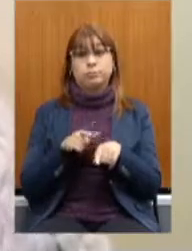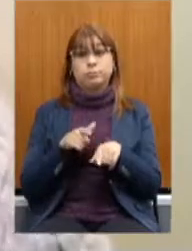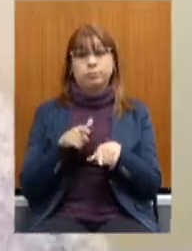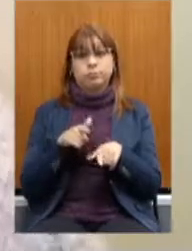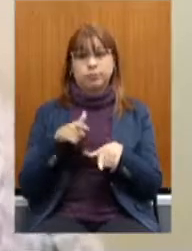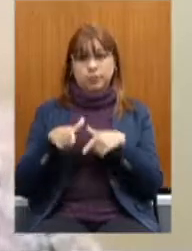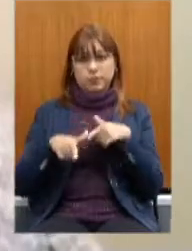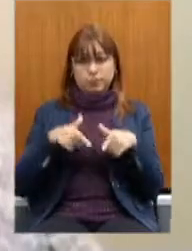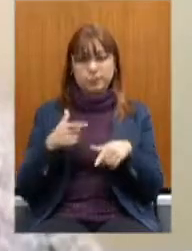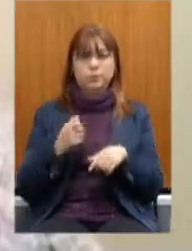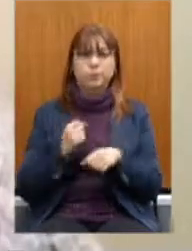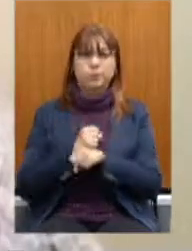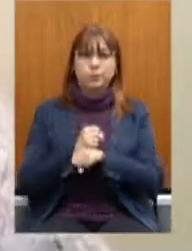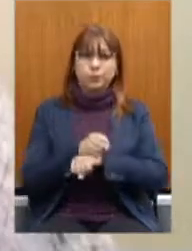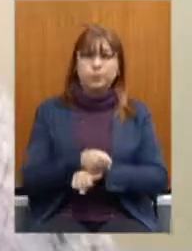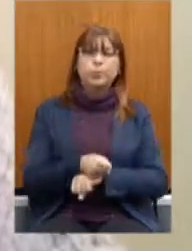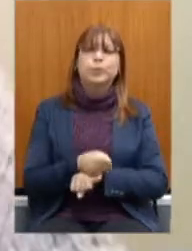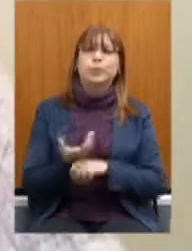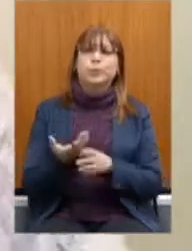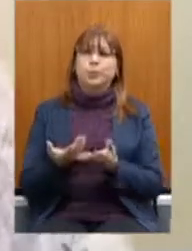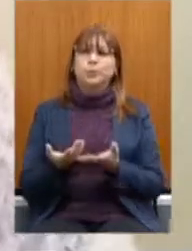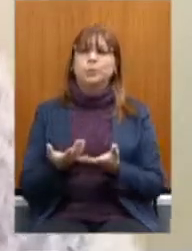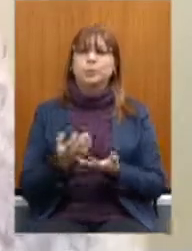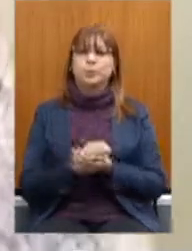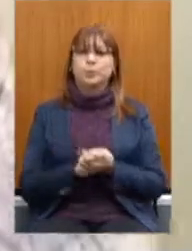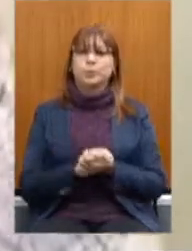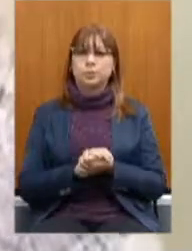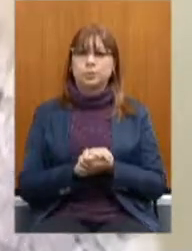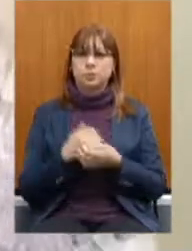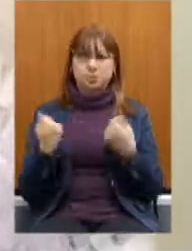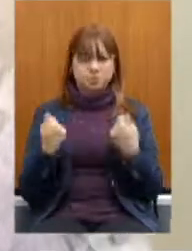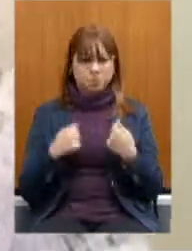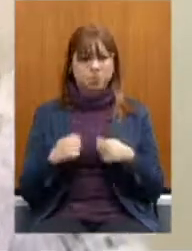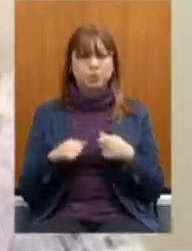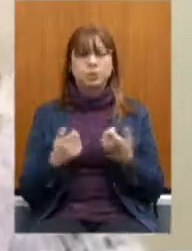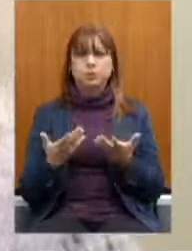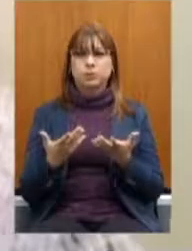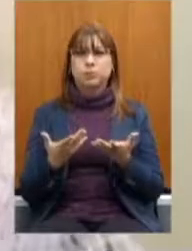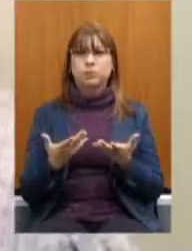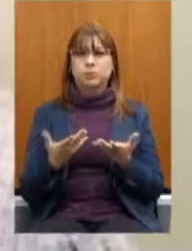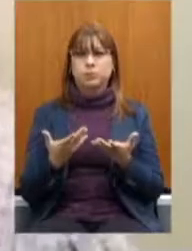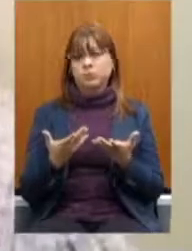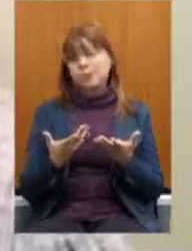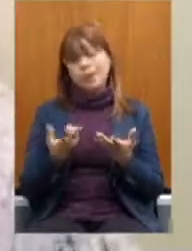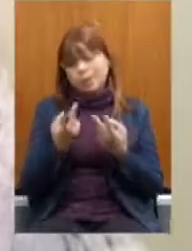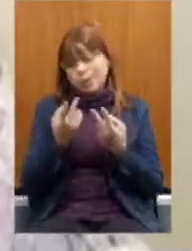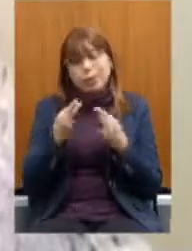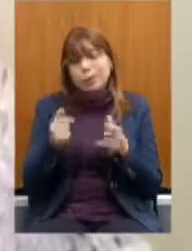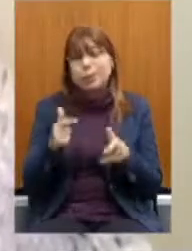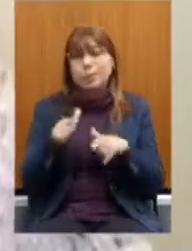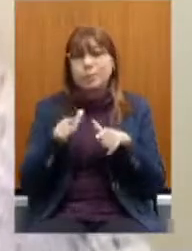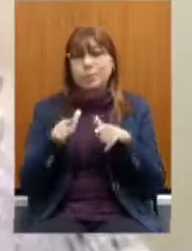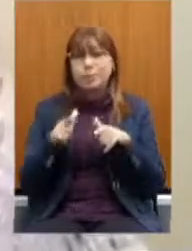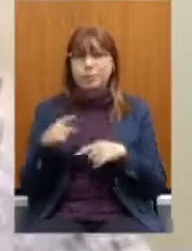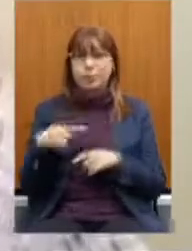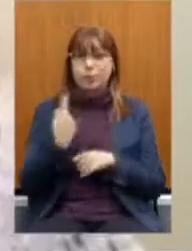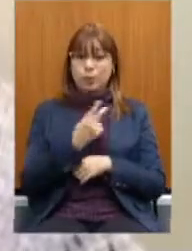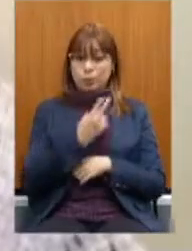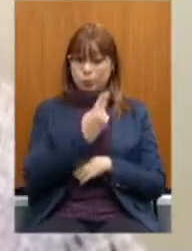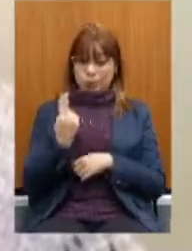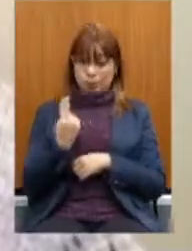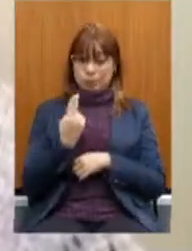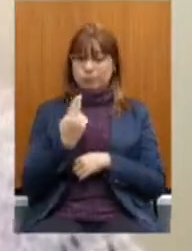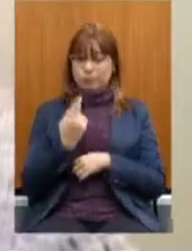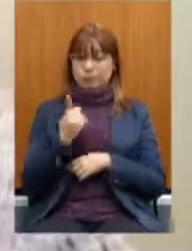que a gente sabe que é um trabalho que exige muito do servidor, como todo trabalho, o nosso nome já diz,